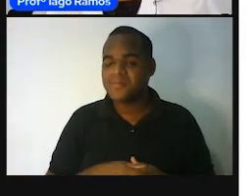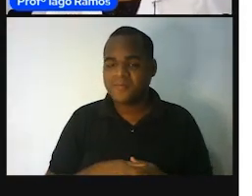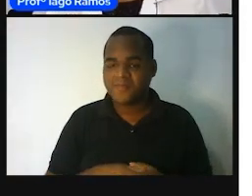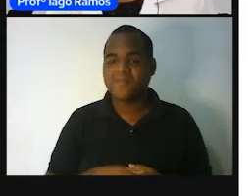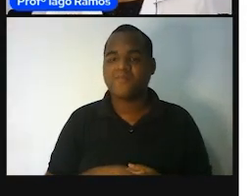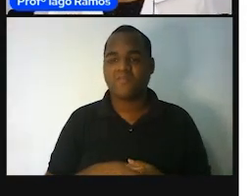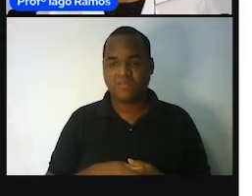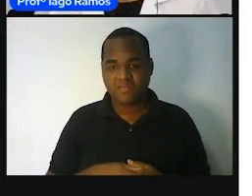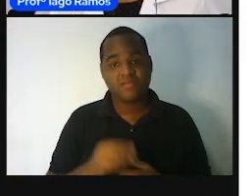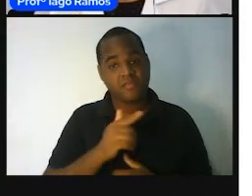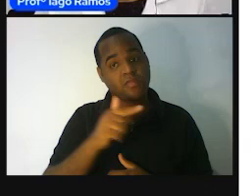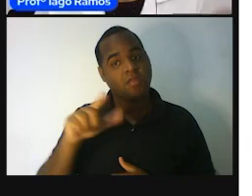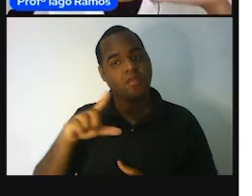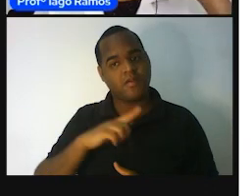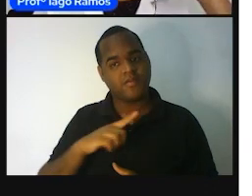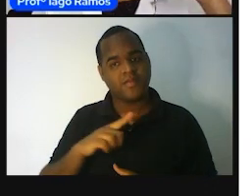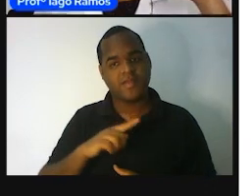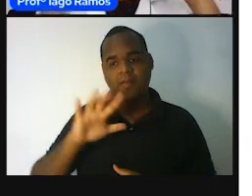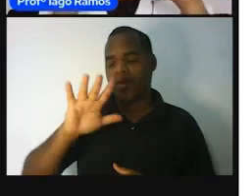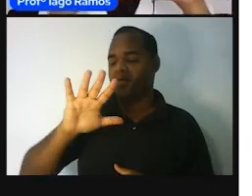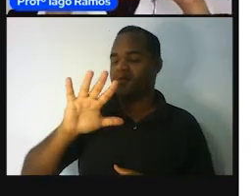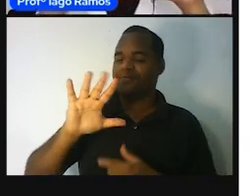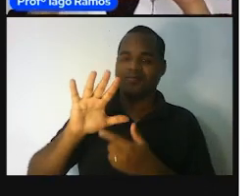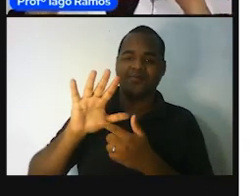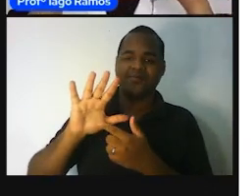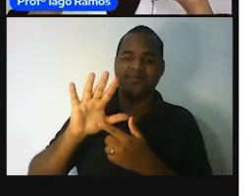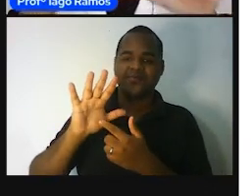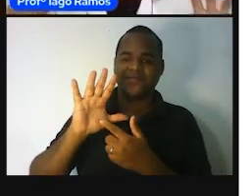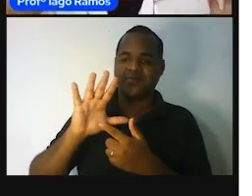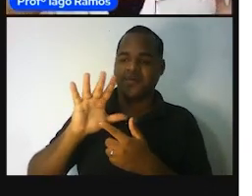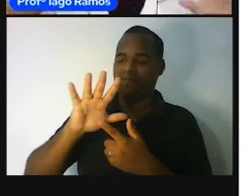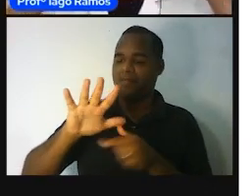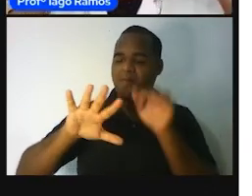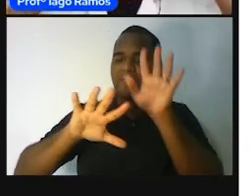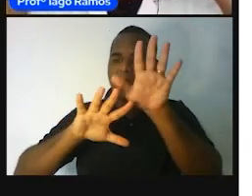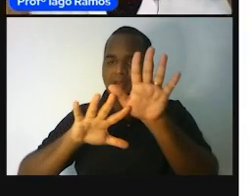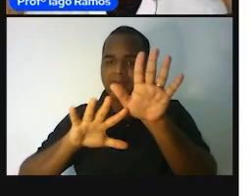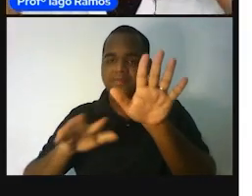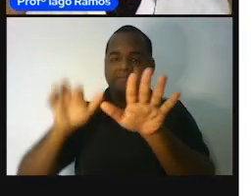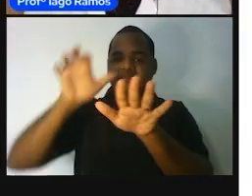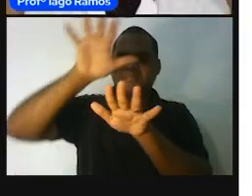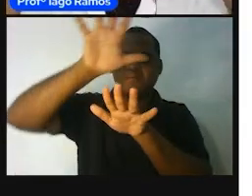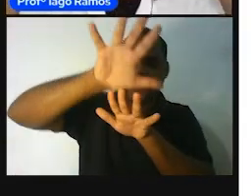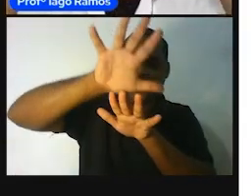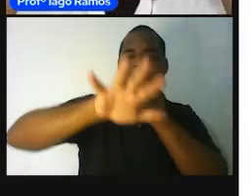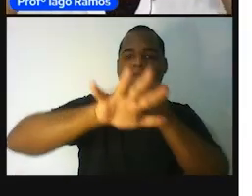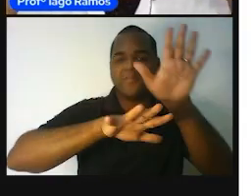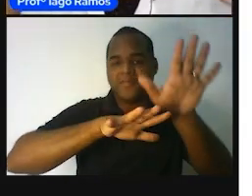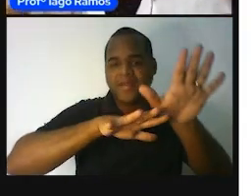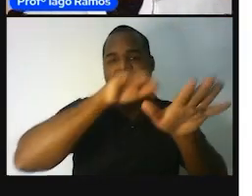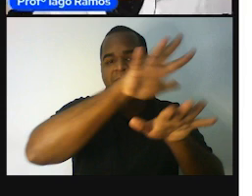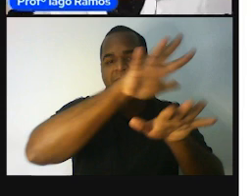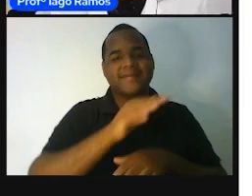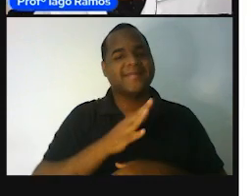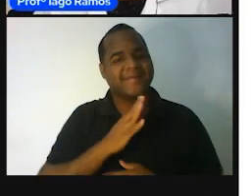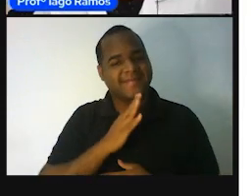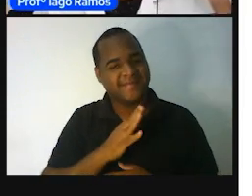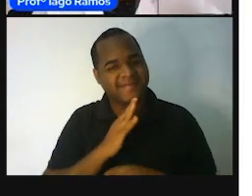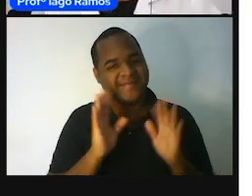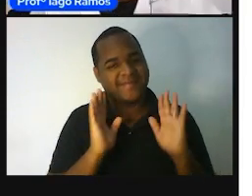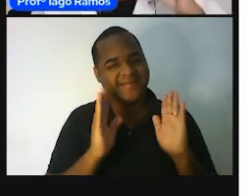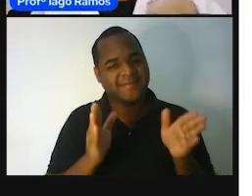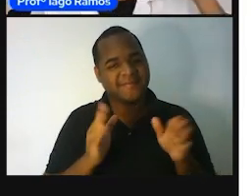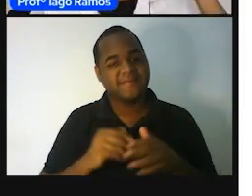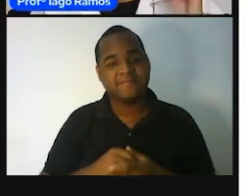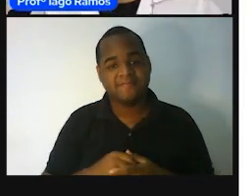conhece, a catice é muito famosa. Ouça a palma, né? E dividiu as pessoas através da palma das nossas mãos. Tem